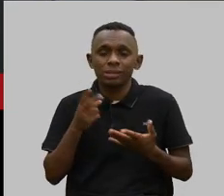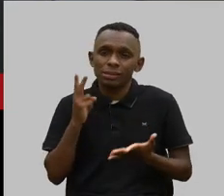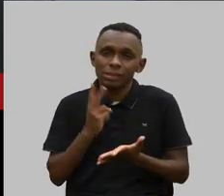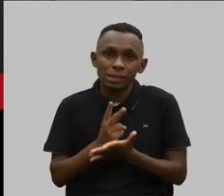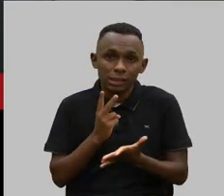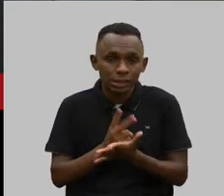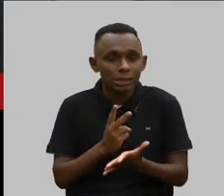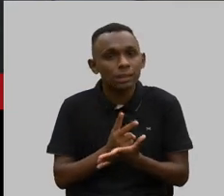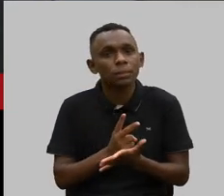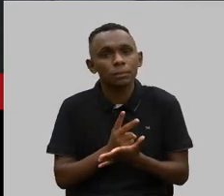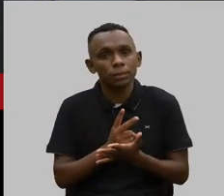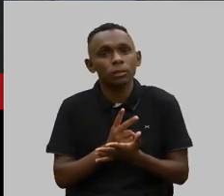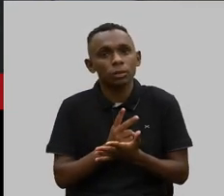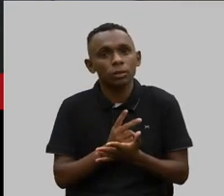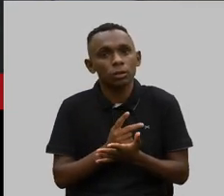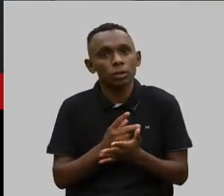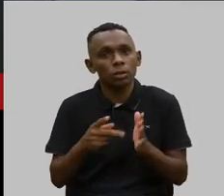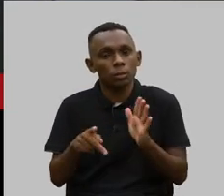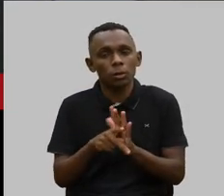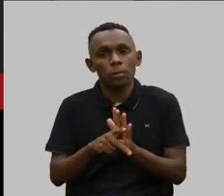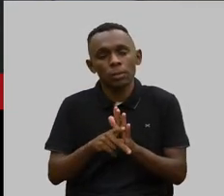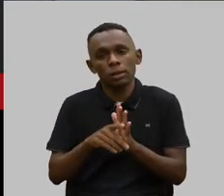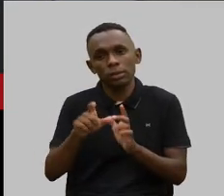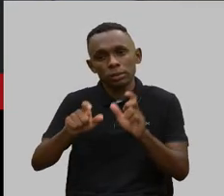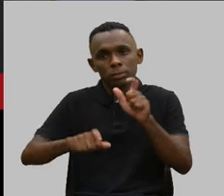dúvida nenhuma, os hipervulneráveis,